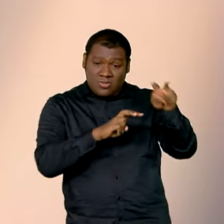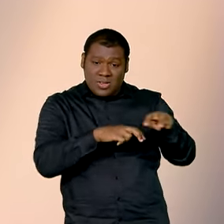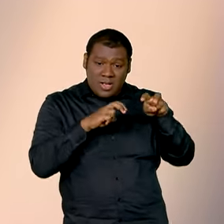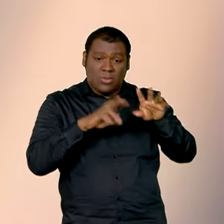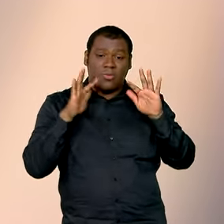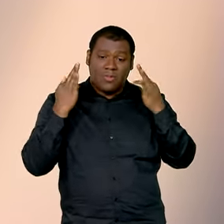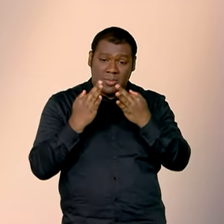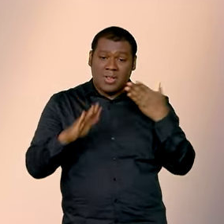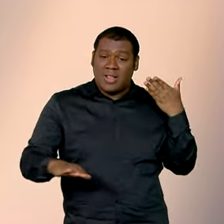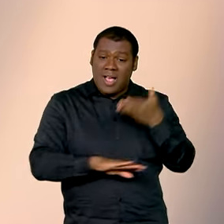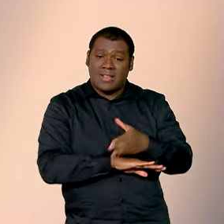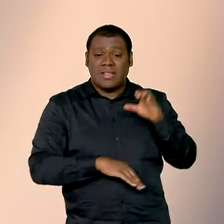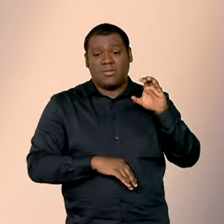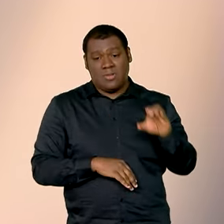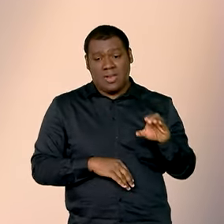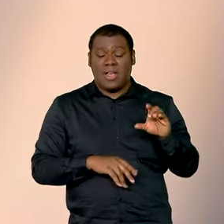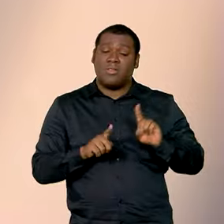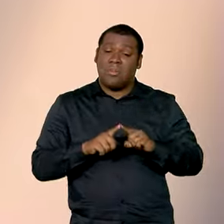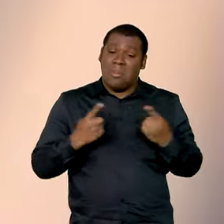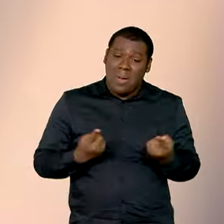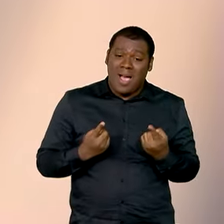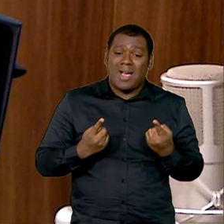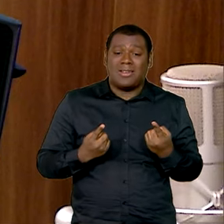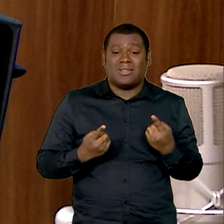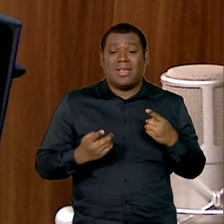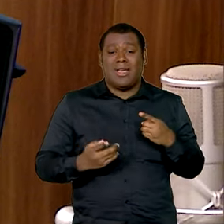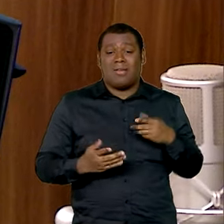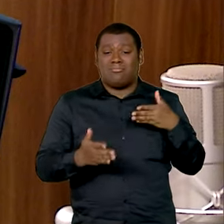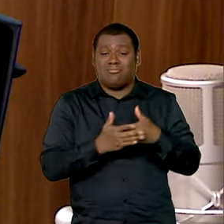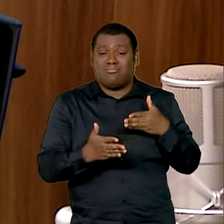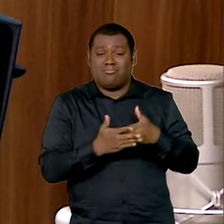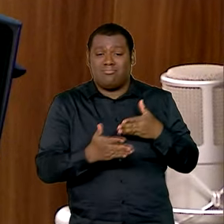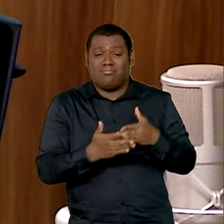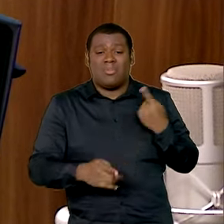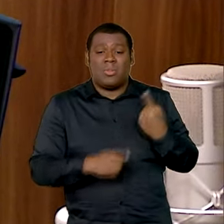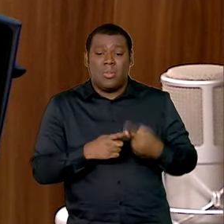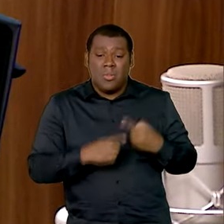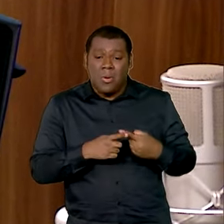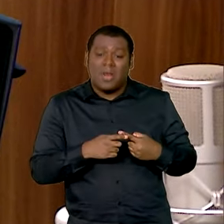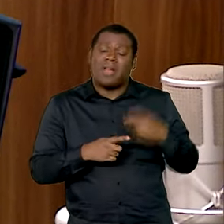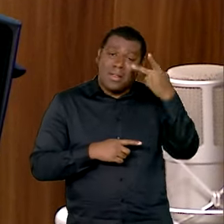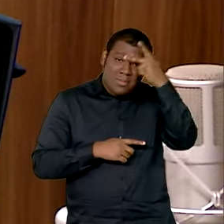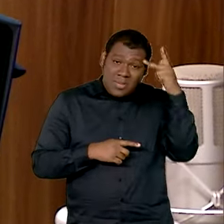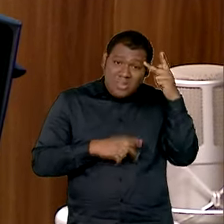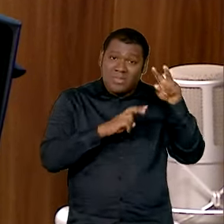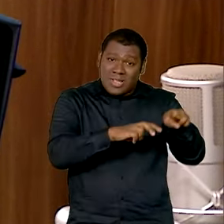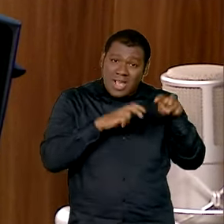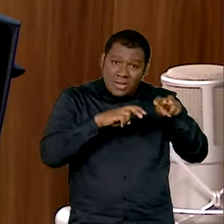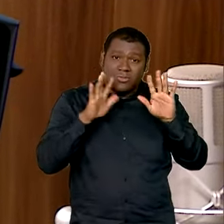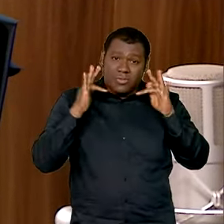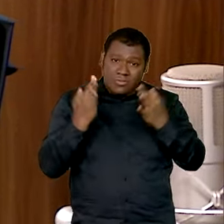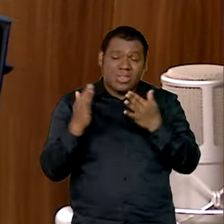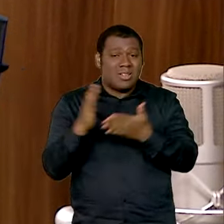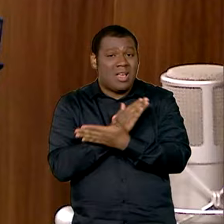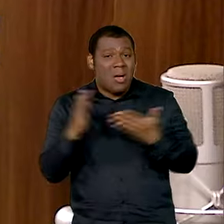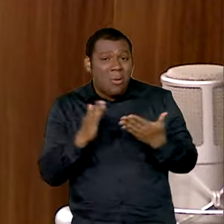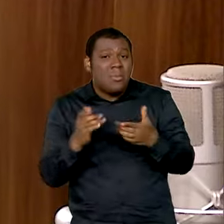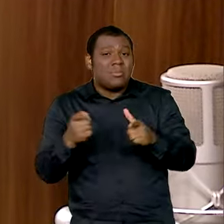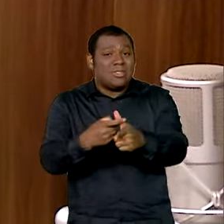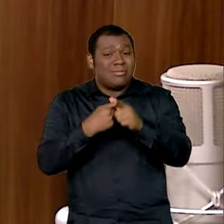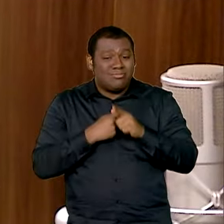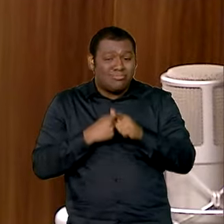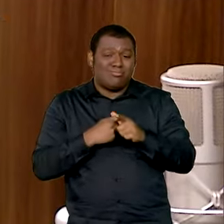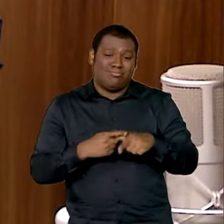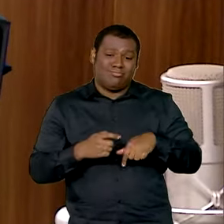o crédito por estarem inadimplentes o grande esforço nosso é fazer com que o